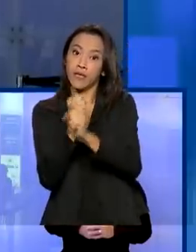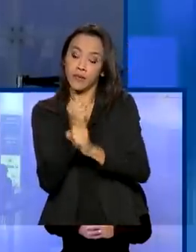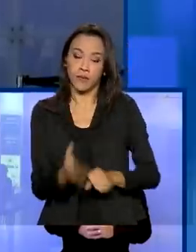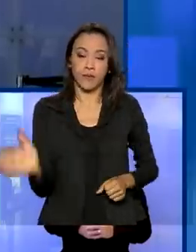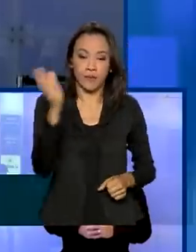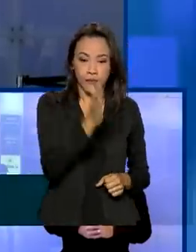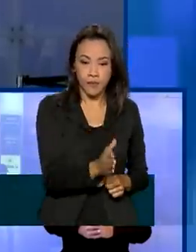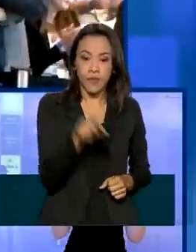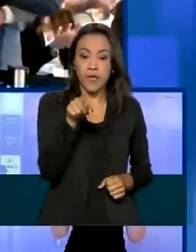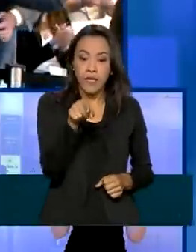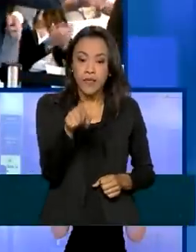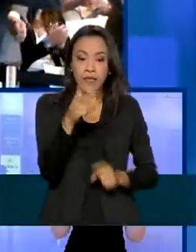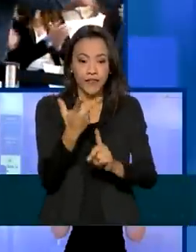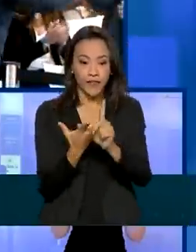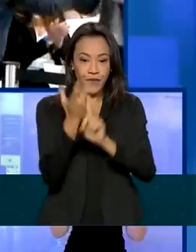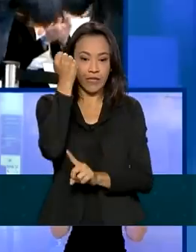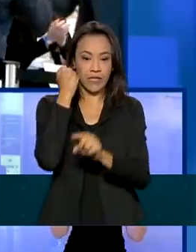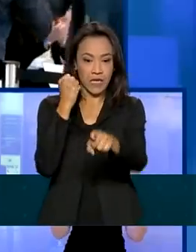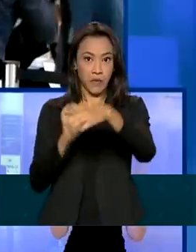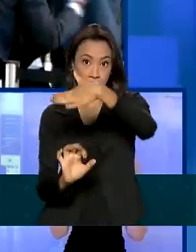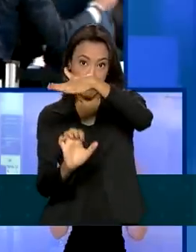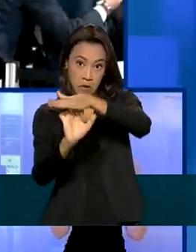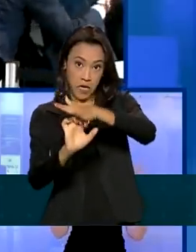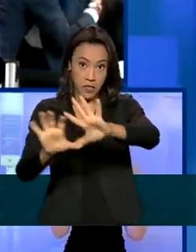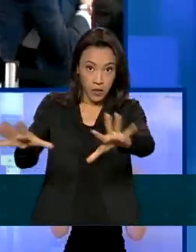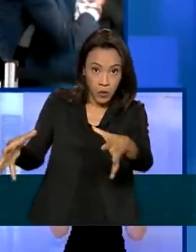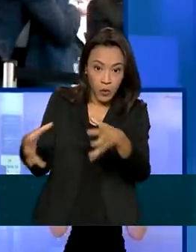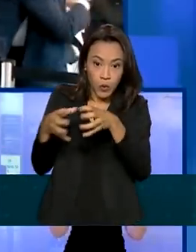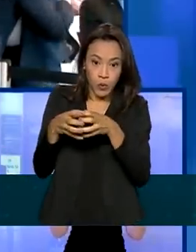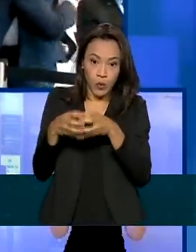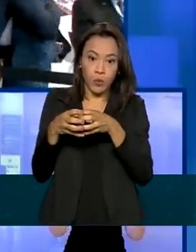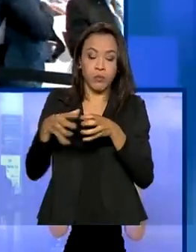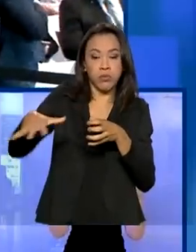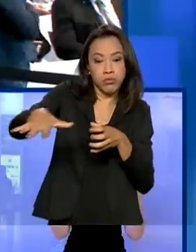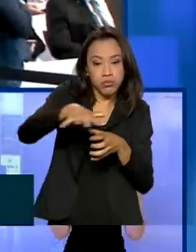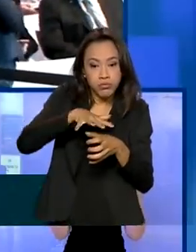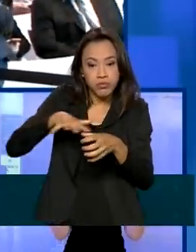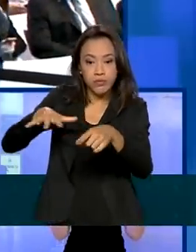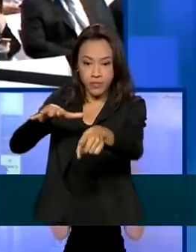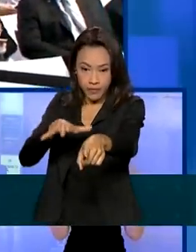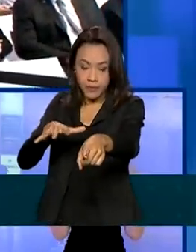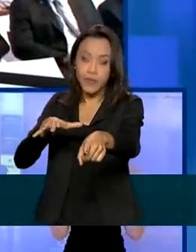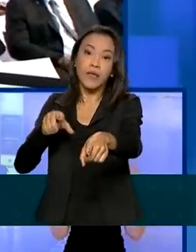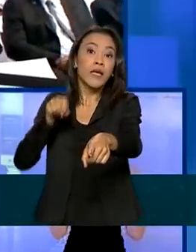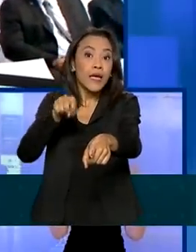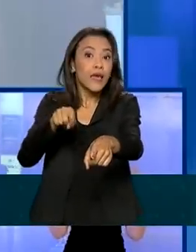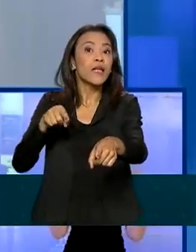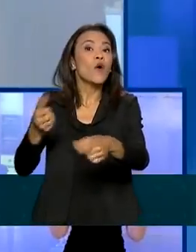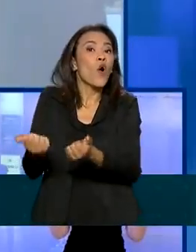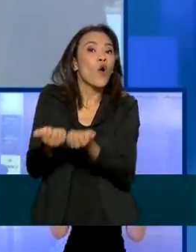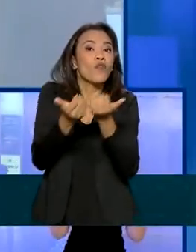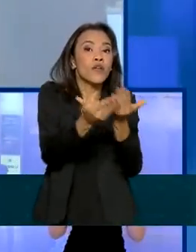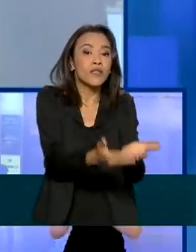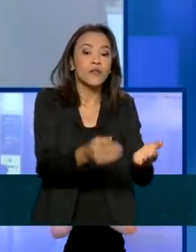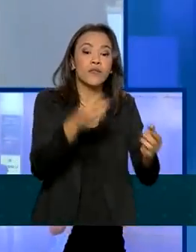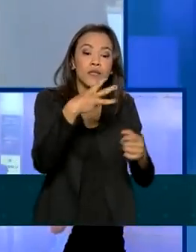consórcio Novo PNI, formado pelos grupos Cataratas e Construcap, ofereceu